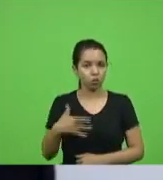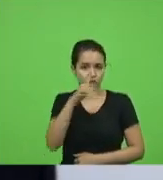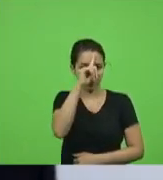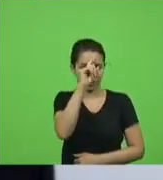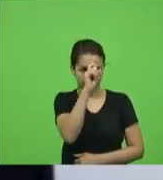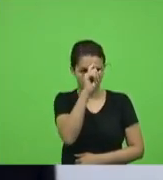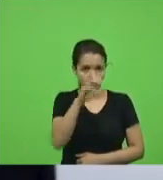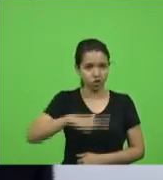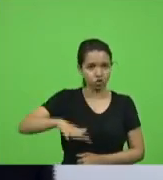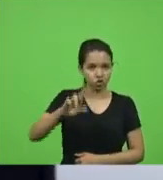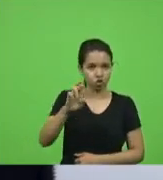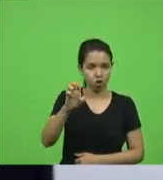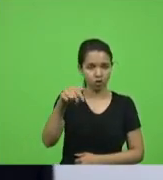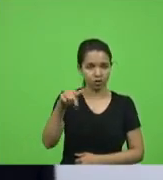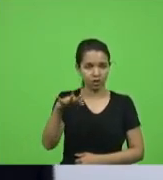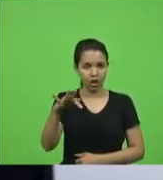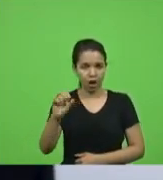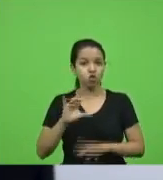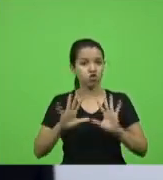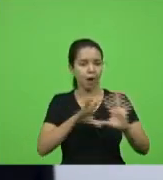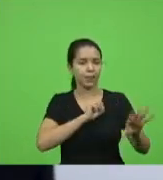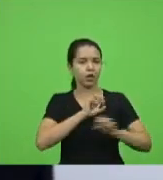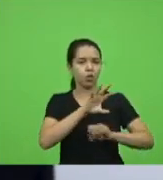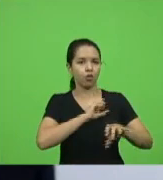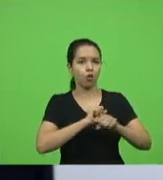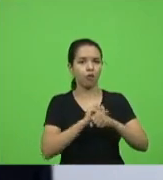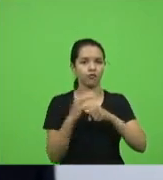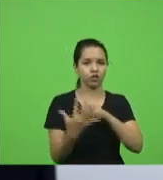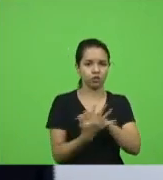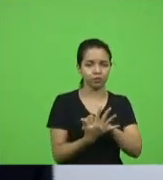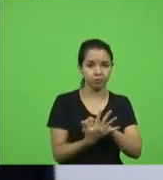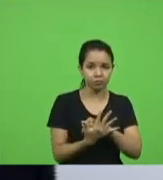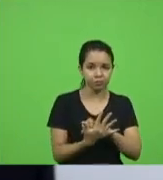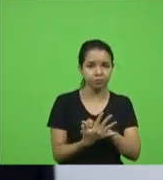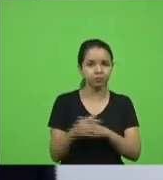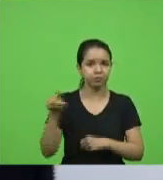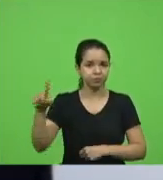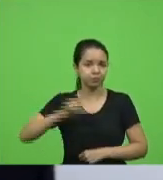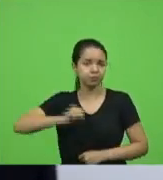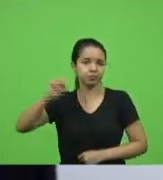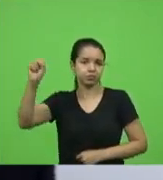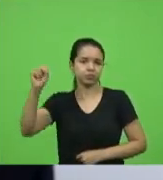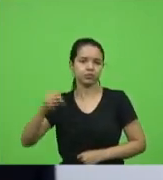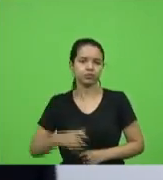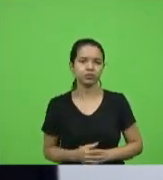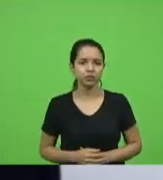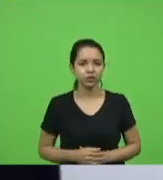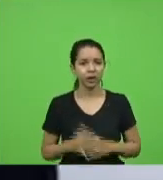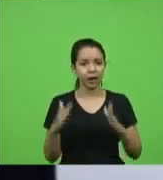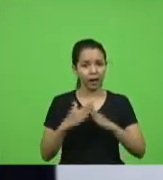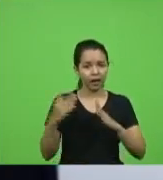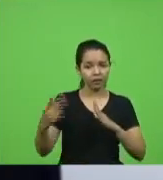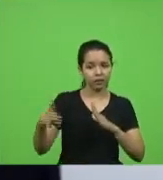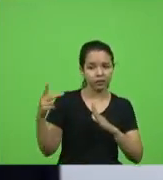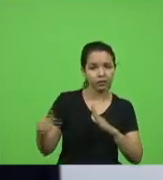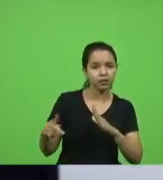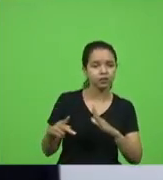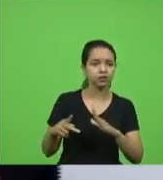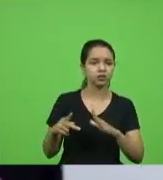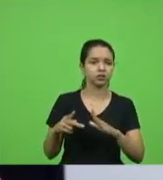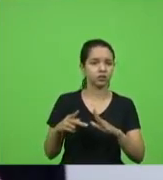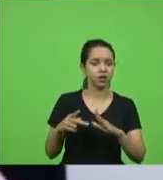regional que já foram contaminados e são os heróis sair da sua casa da sua família